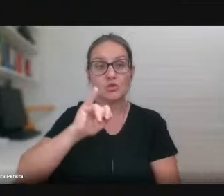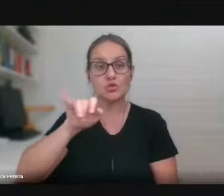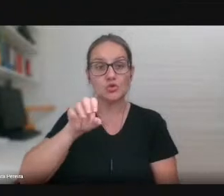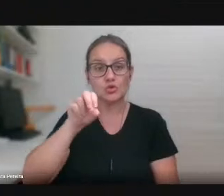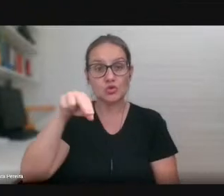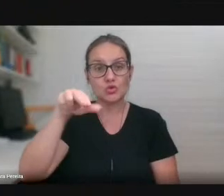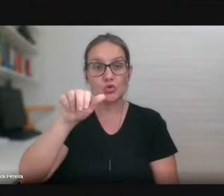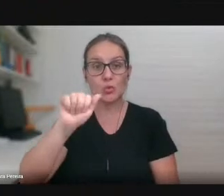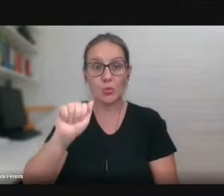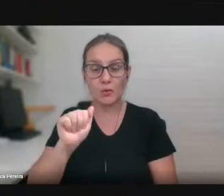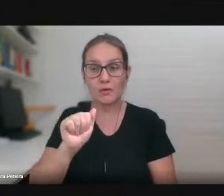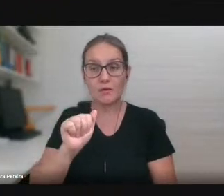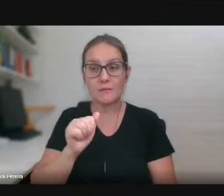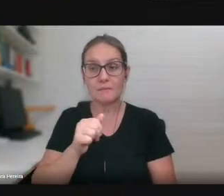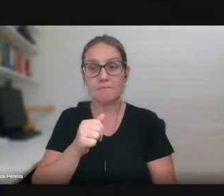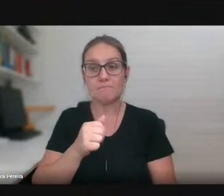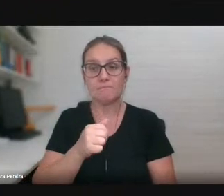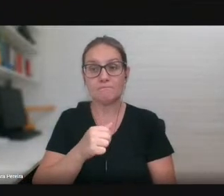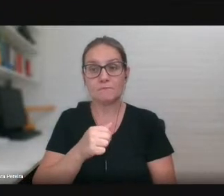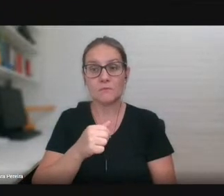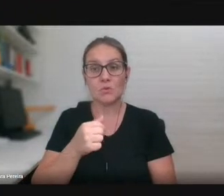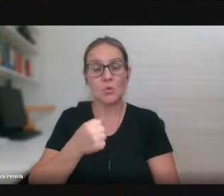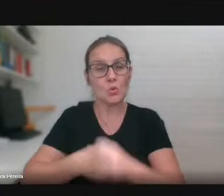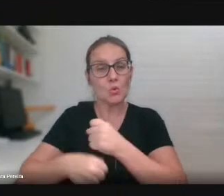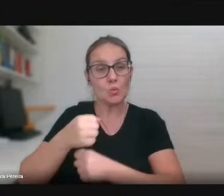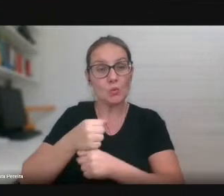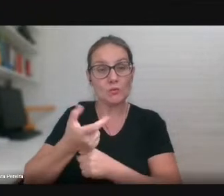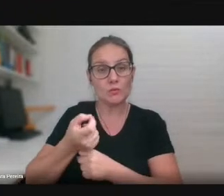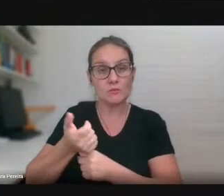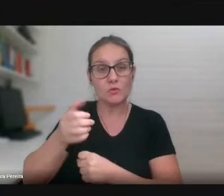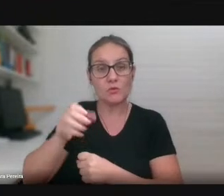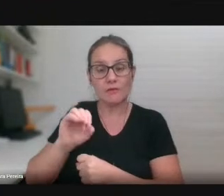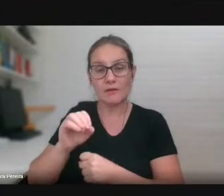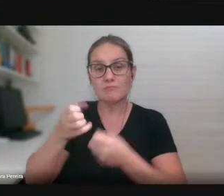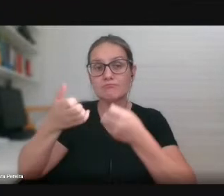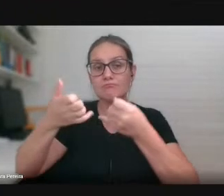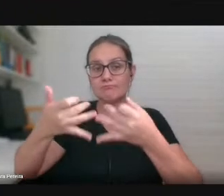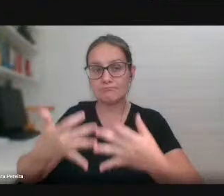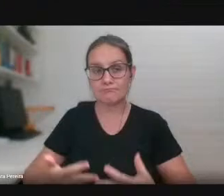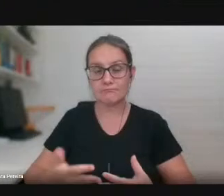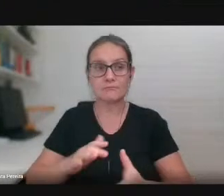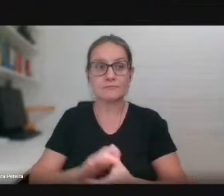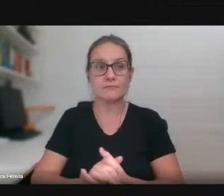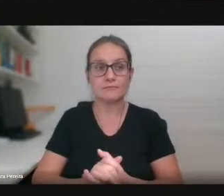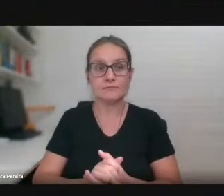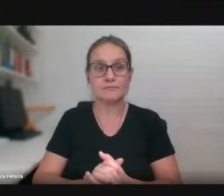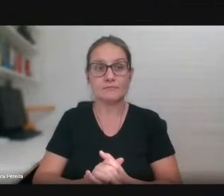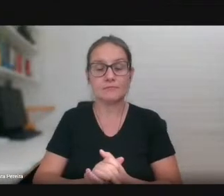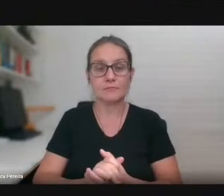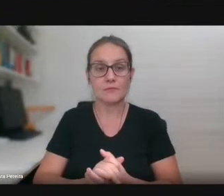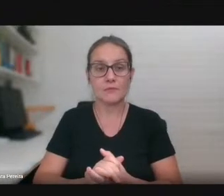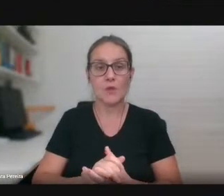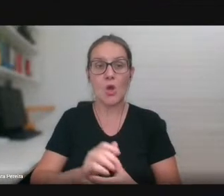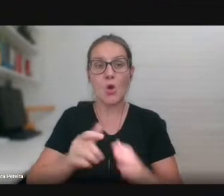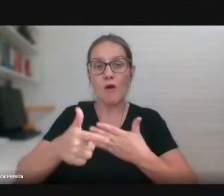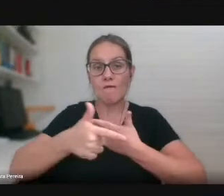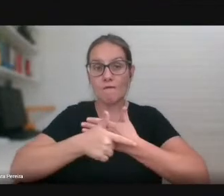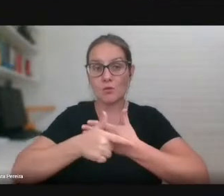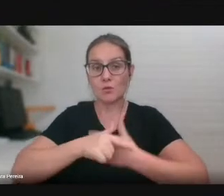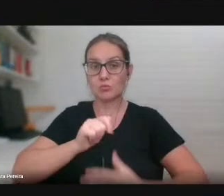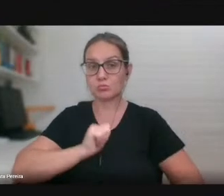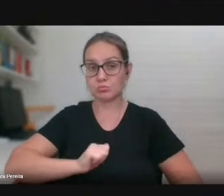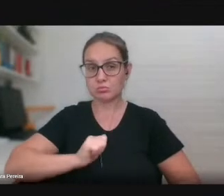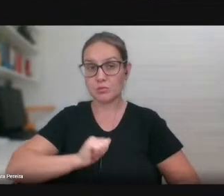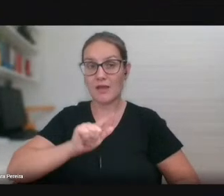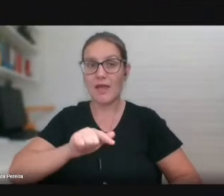caros amigos, edição 2010, diz o seguinte, Para Lévi-Strauss, o papel do antropólogo é o de